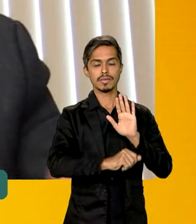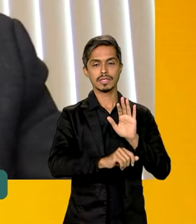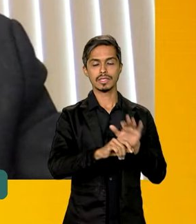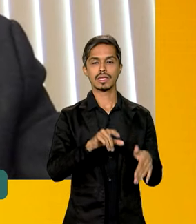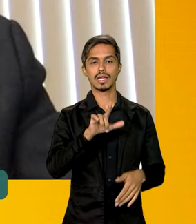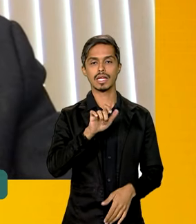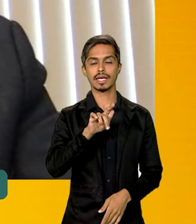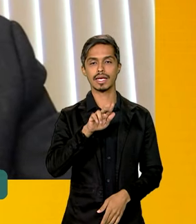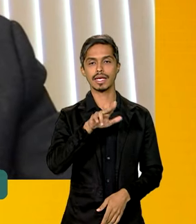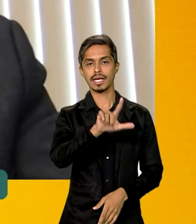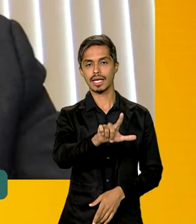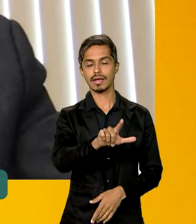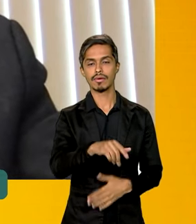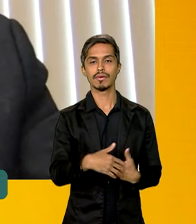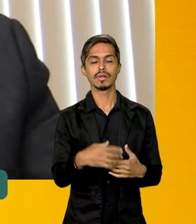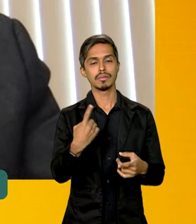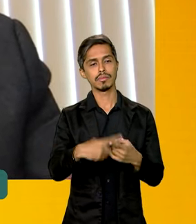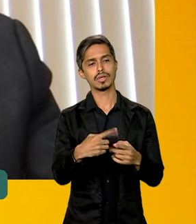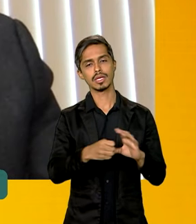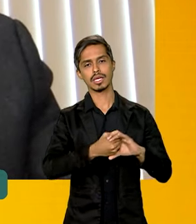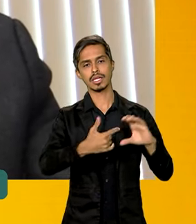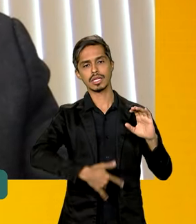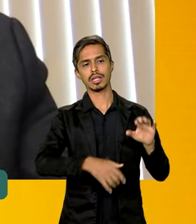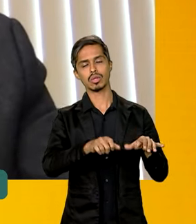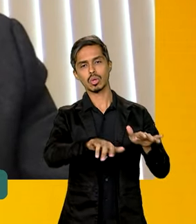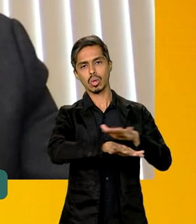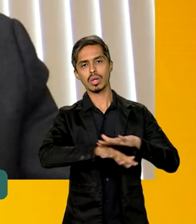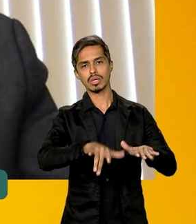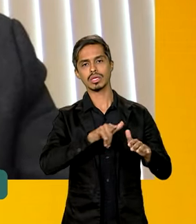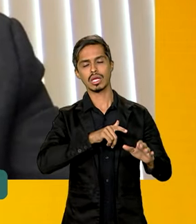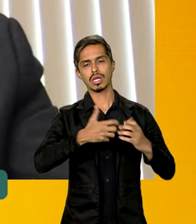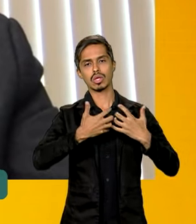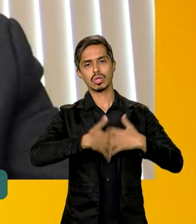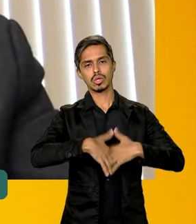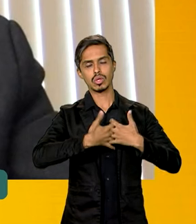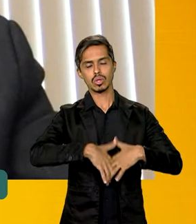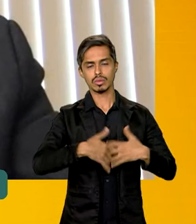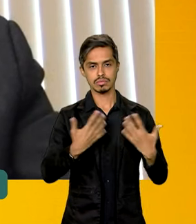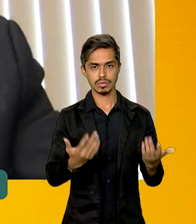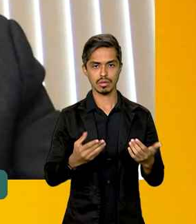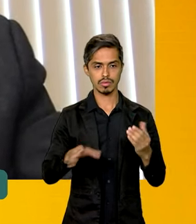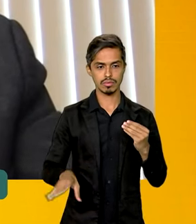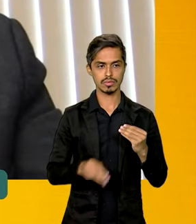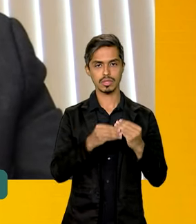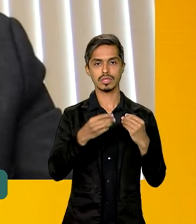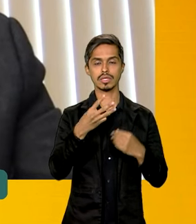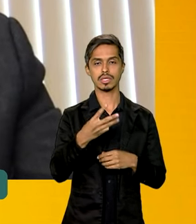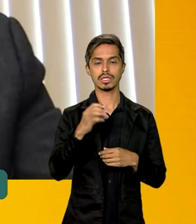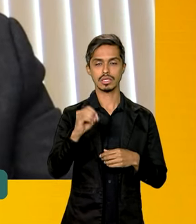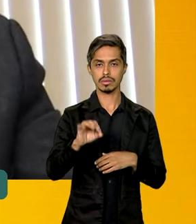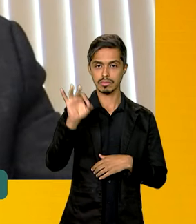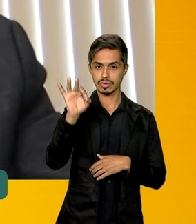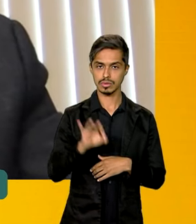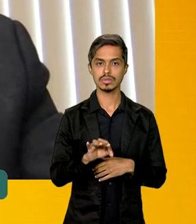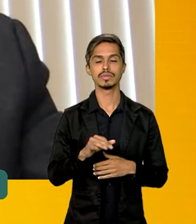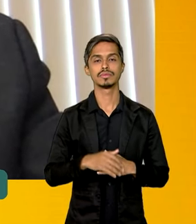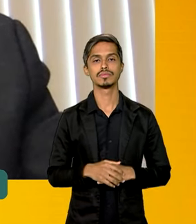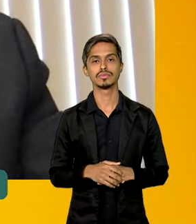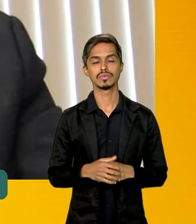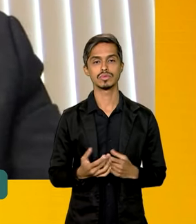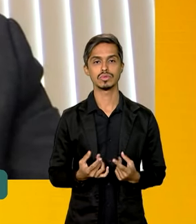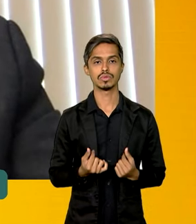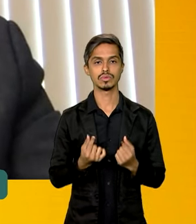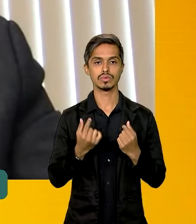dadas as características do território, que tem uma complexidade maior, vai ser acrescido 30% no